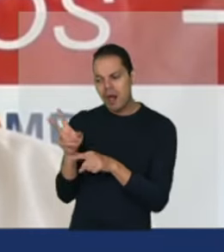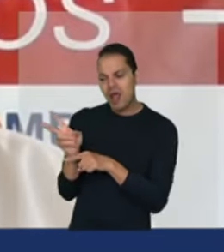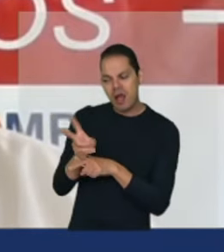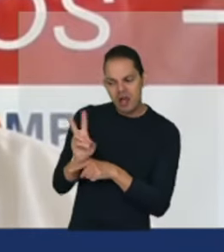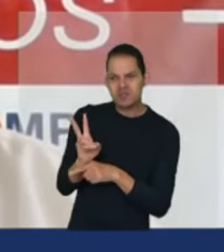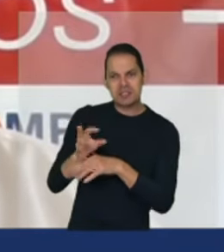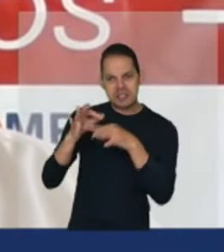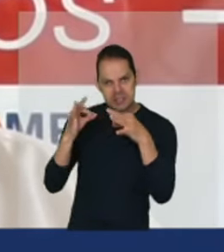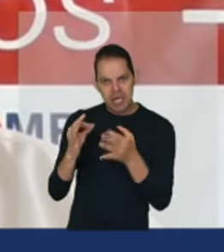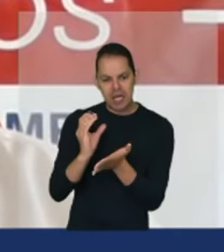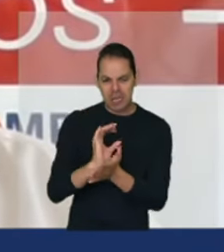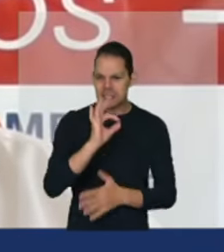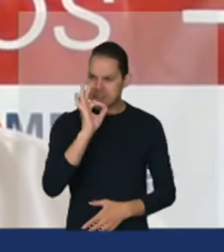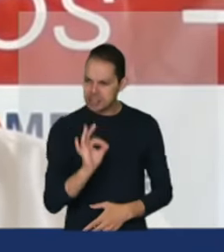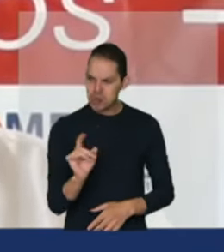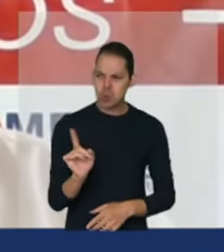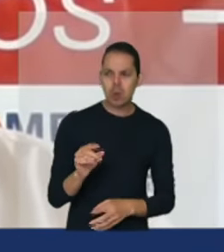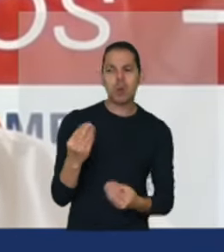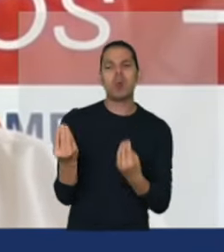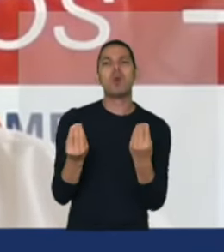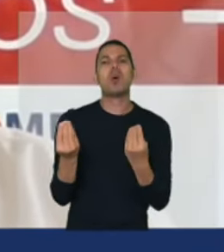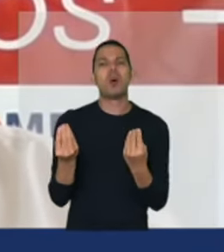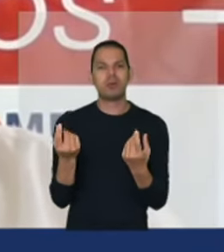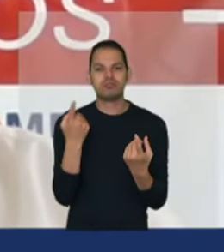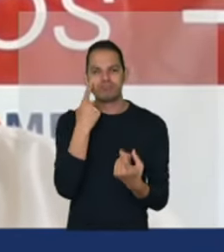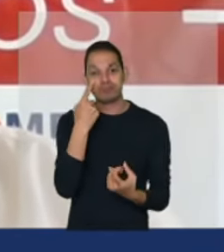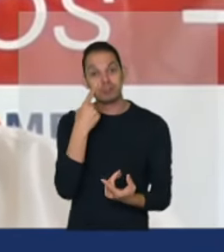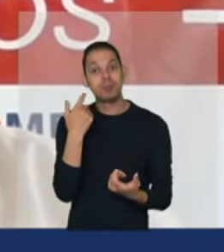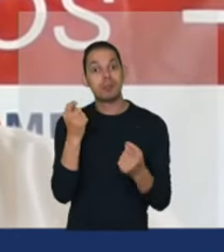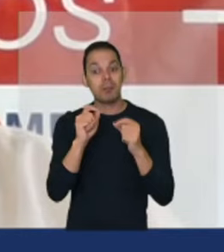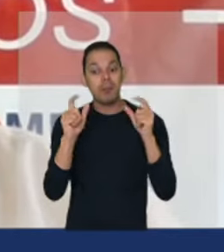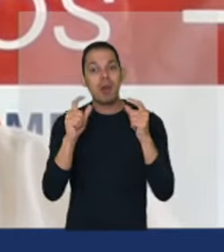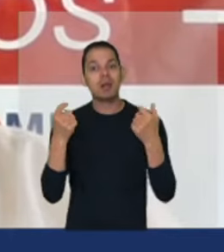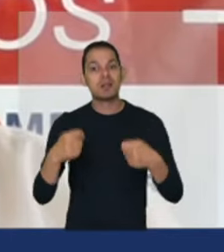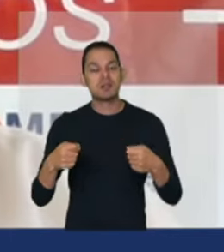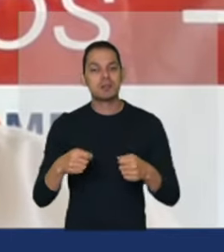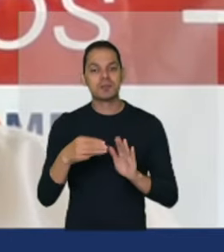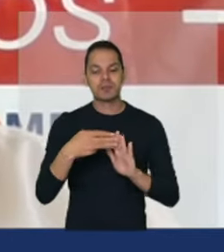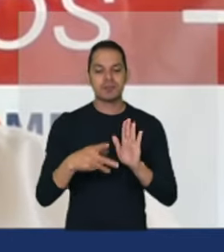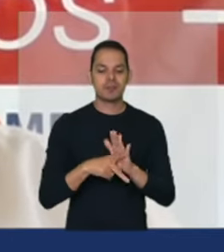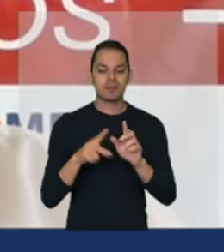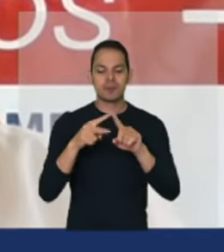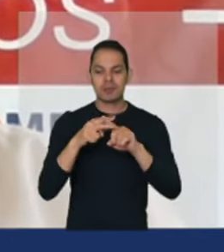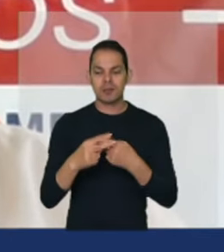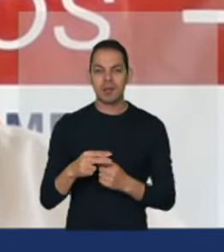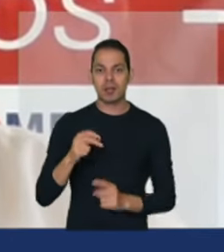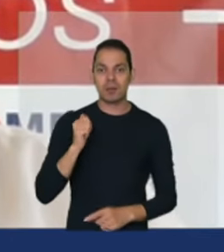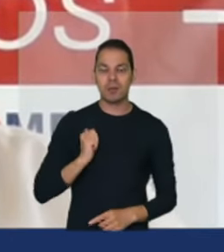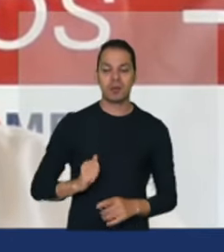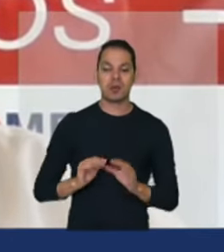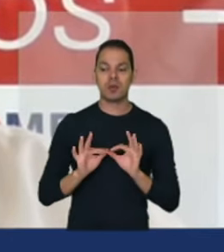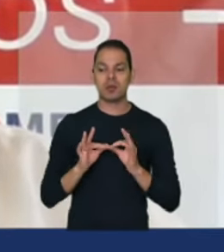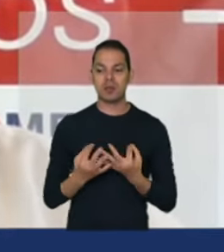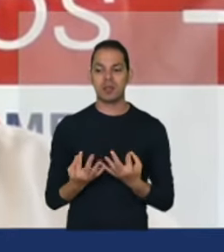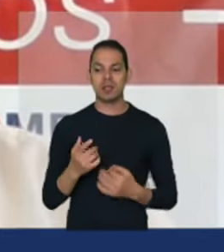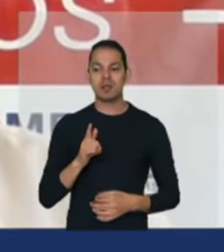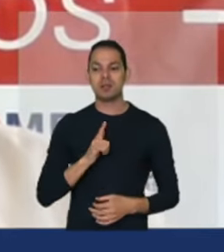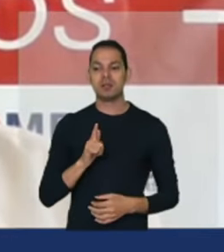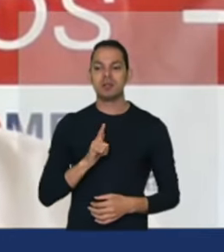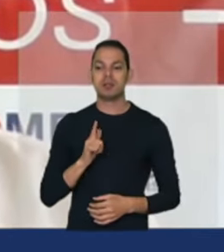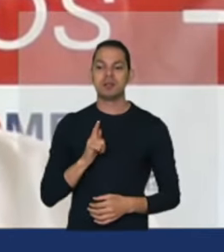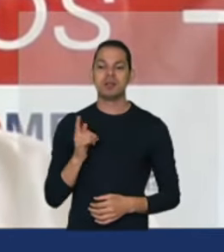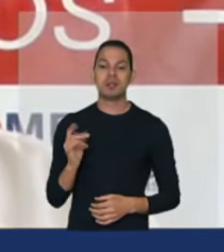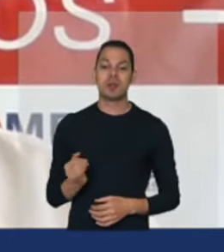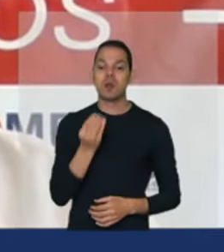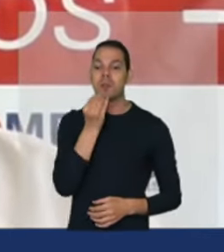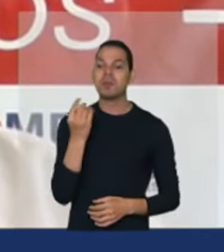realmente aconteça por isso que a medida provisória da reforma da Bolsa Familiar nós temos a oportunidade de valorizar o